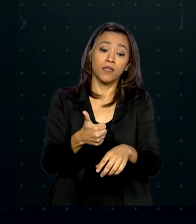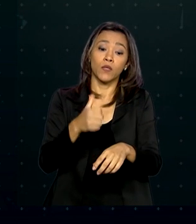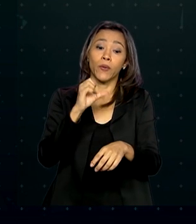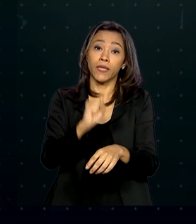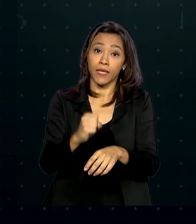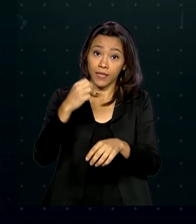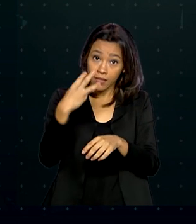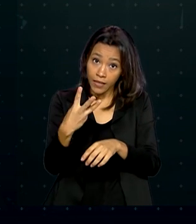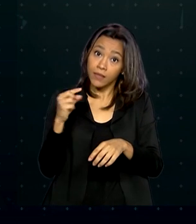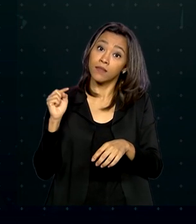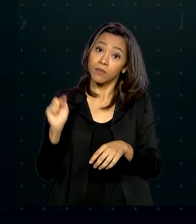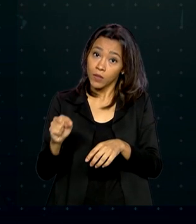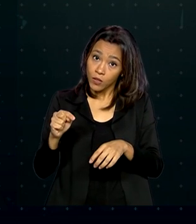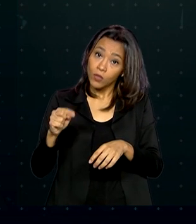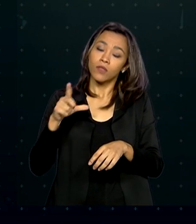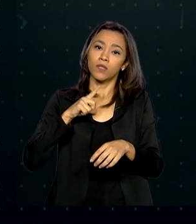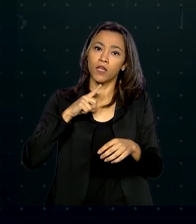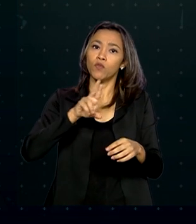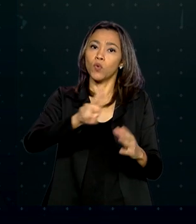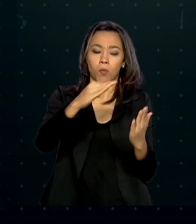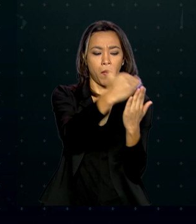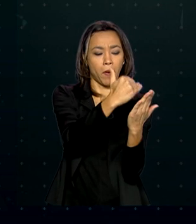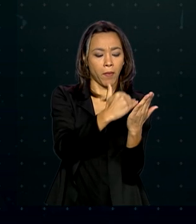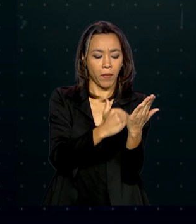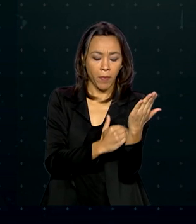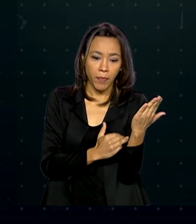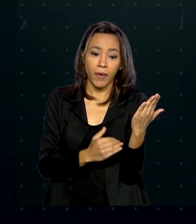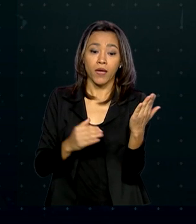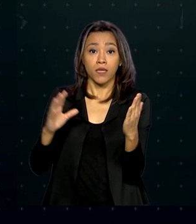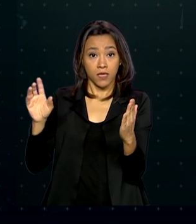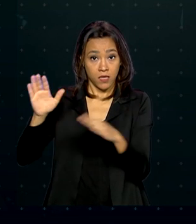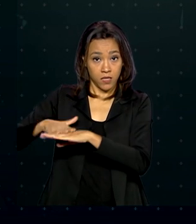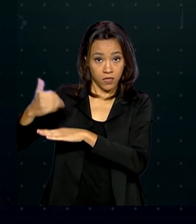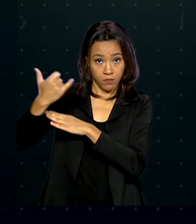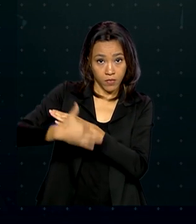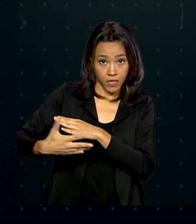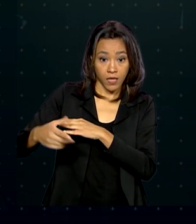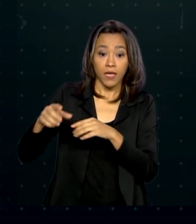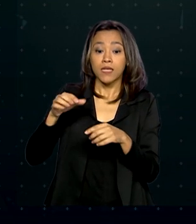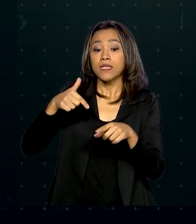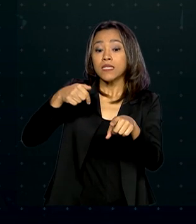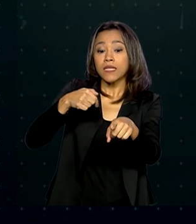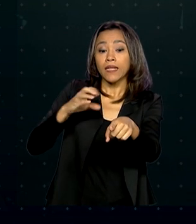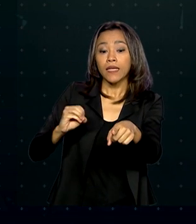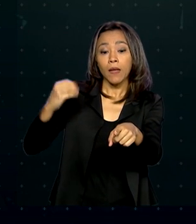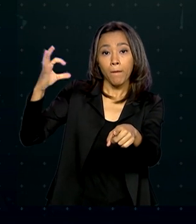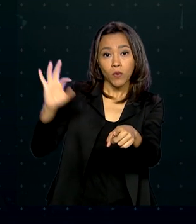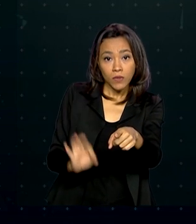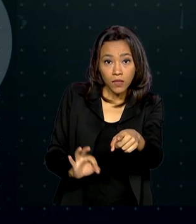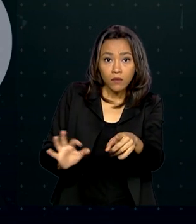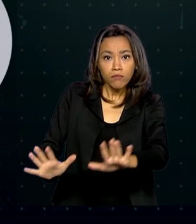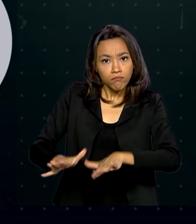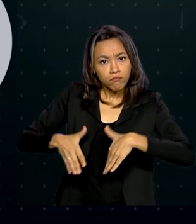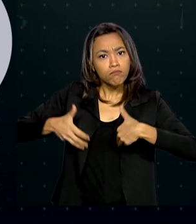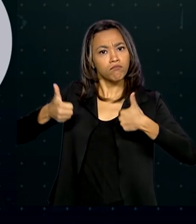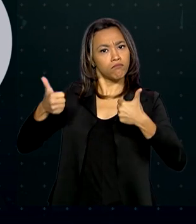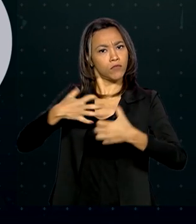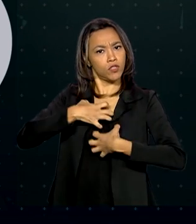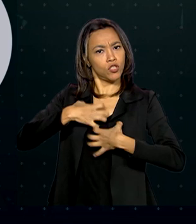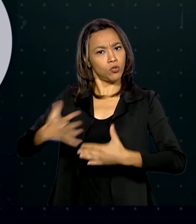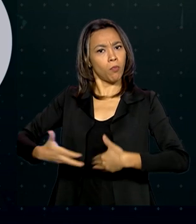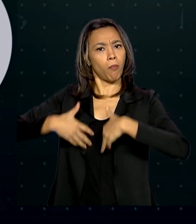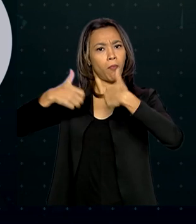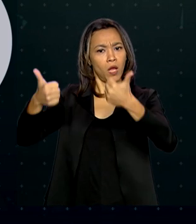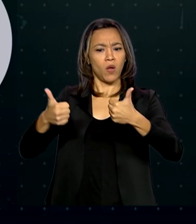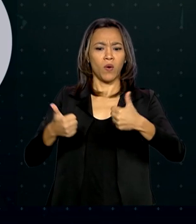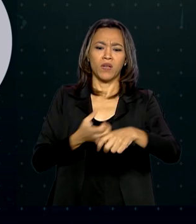entraram na lista. Segundo o SUS, 70% deles apresentaram melhora e 6%